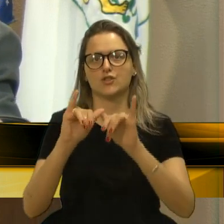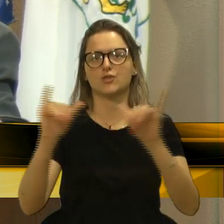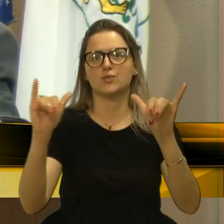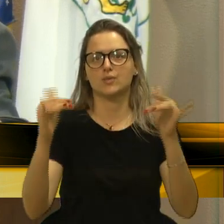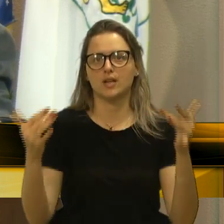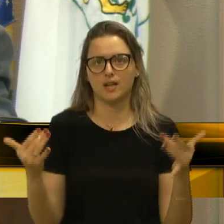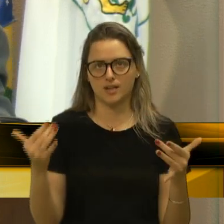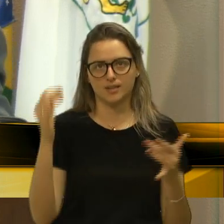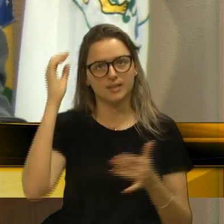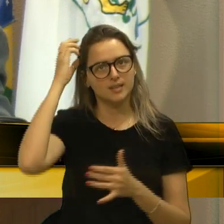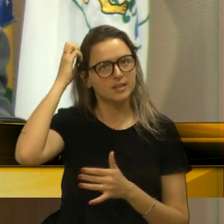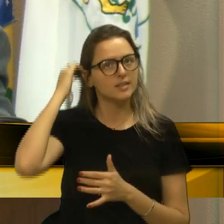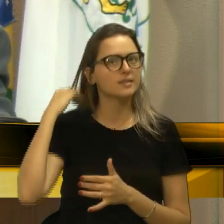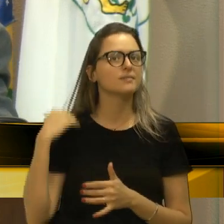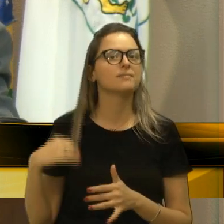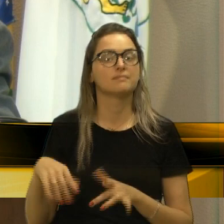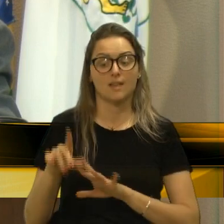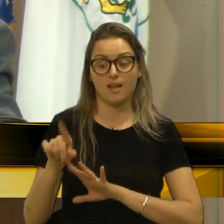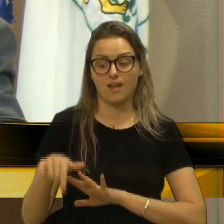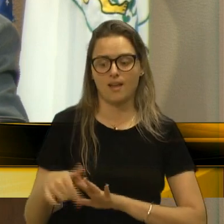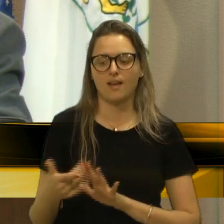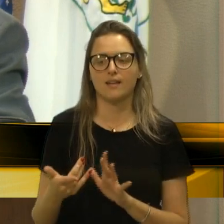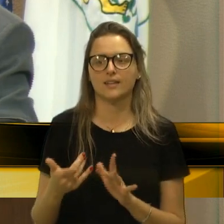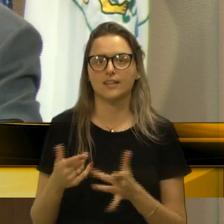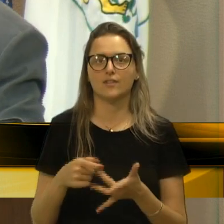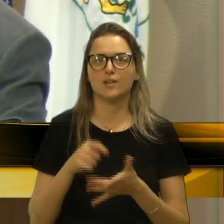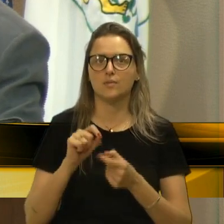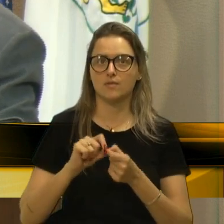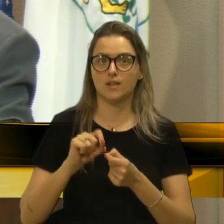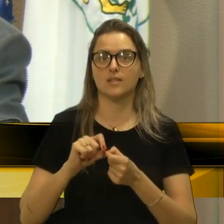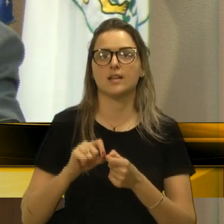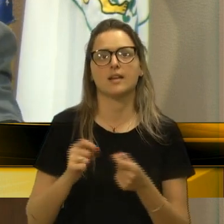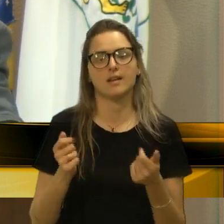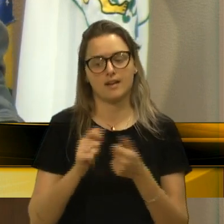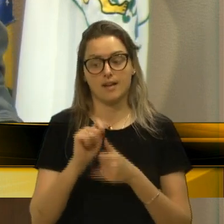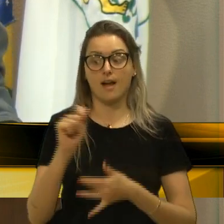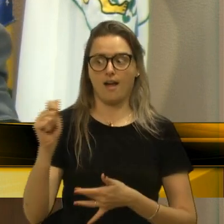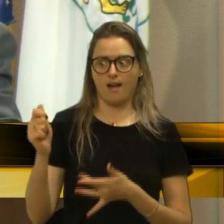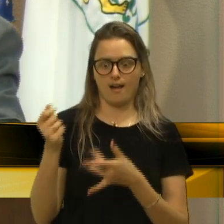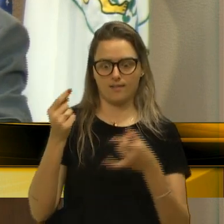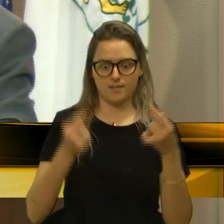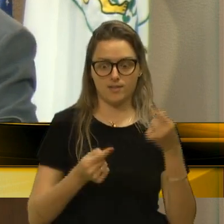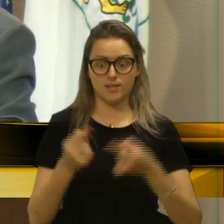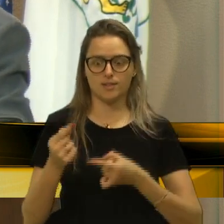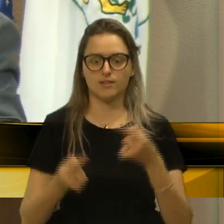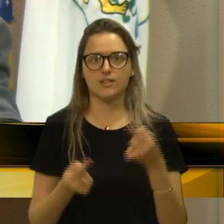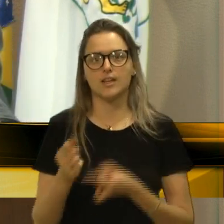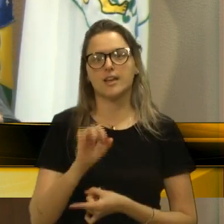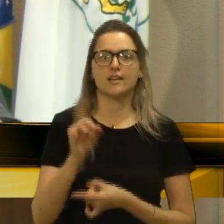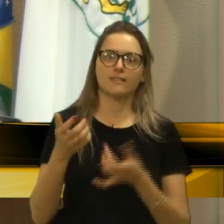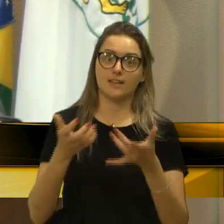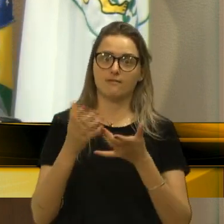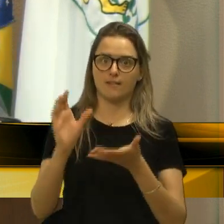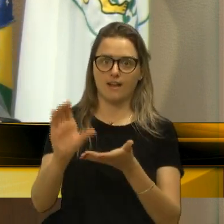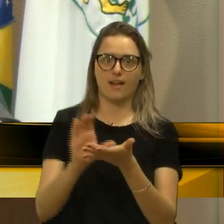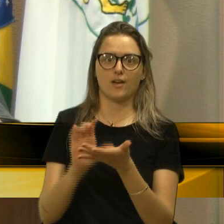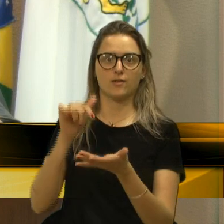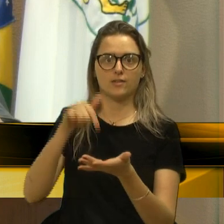Então, é, então vamos bater. Ah, a coisa vai pegar. Não quer investir em nós?